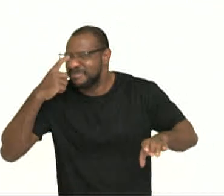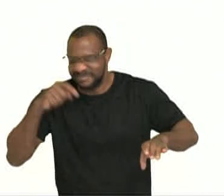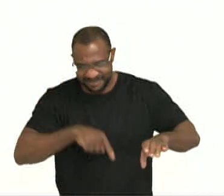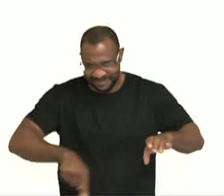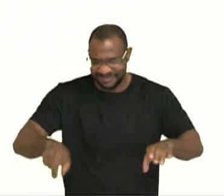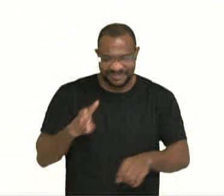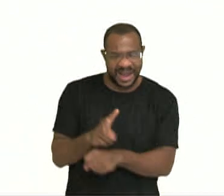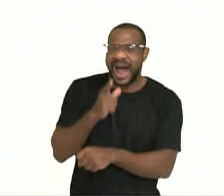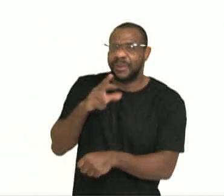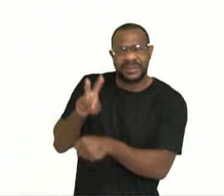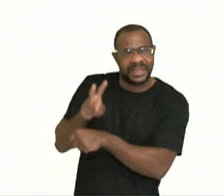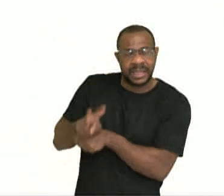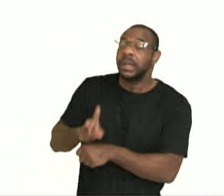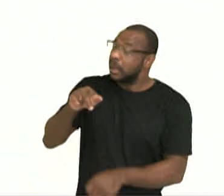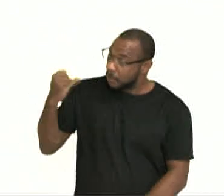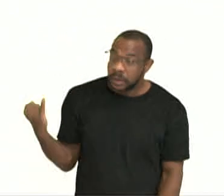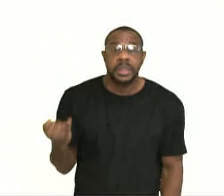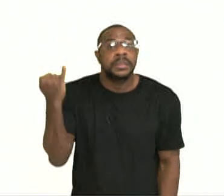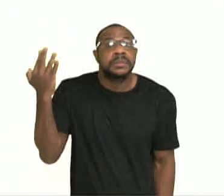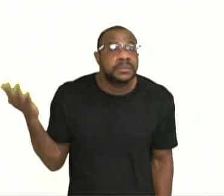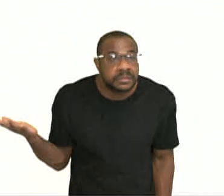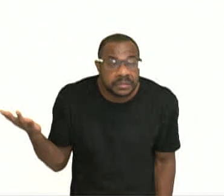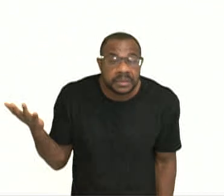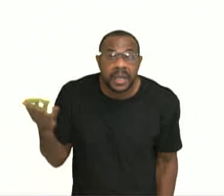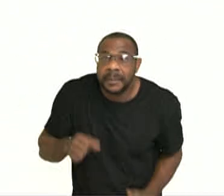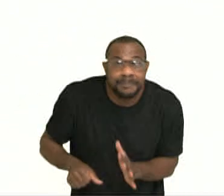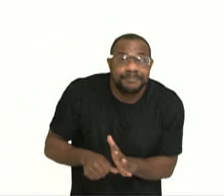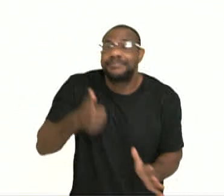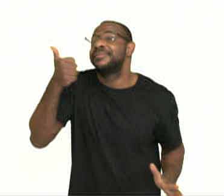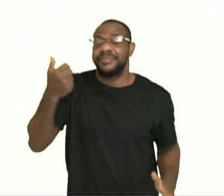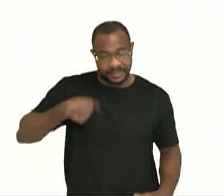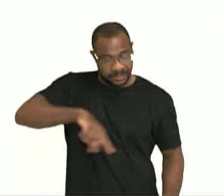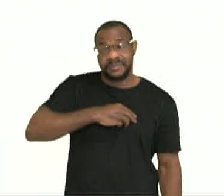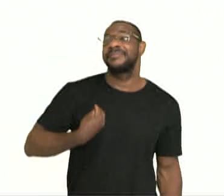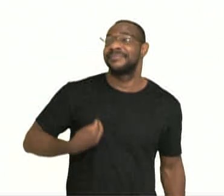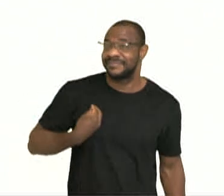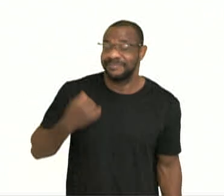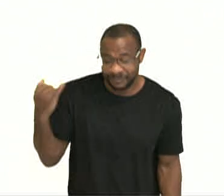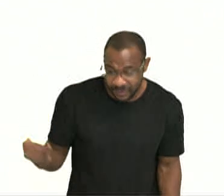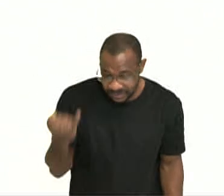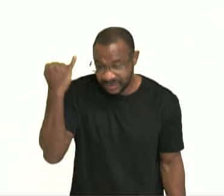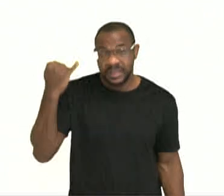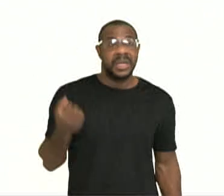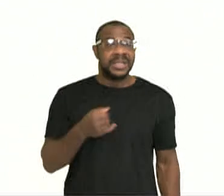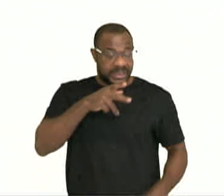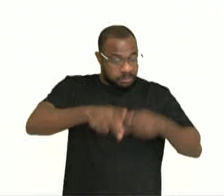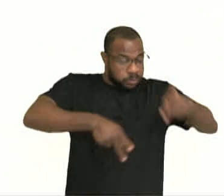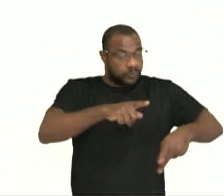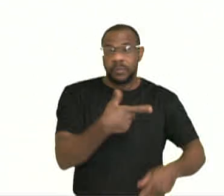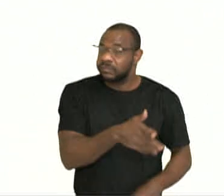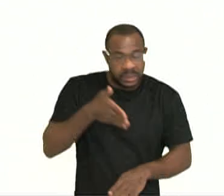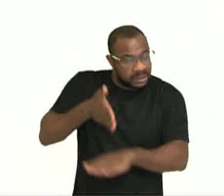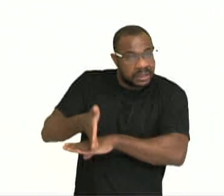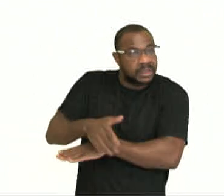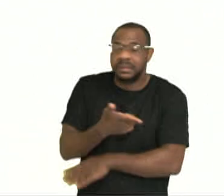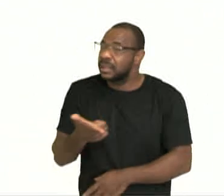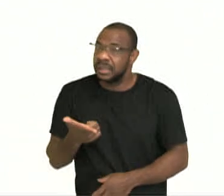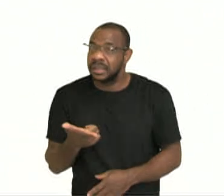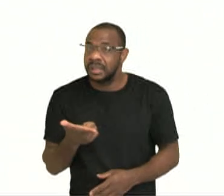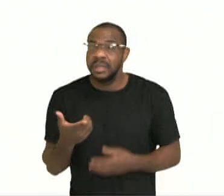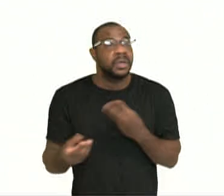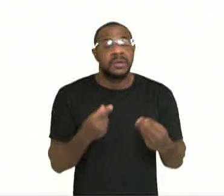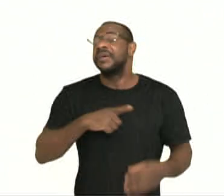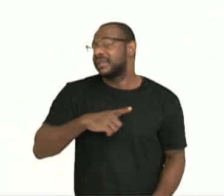tratada é importantíssimo, é prioritário para a população. Se essa população não tem acesso a isso, vai ter sérias